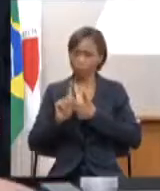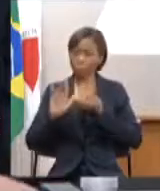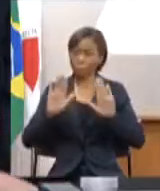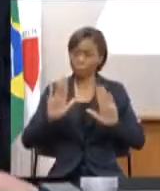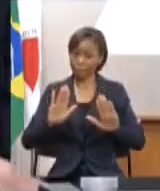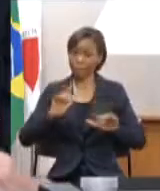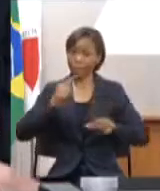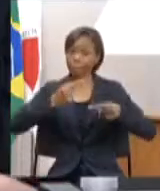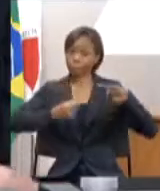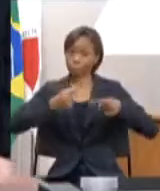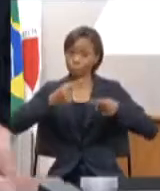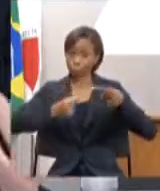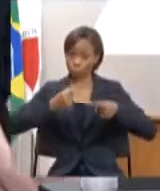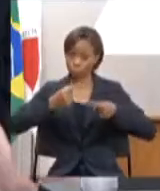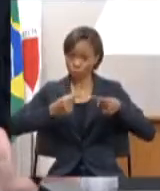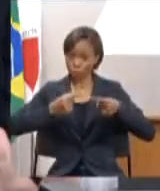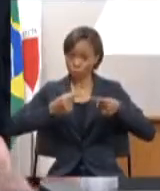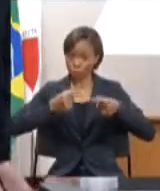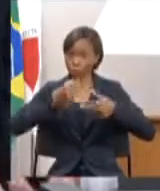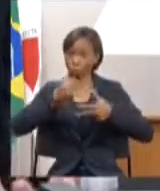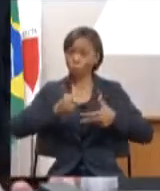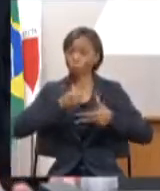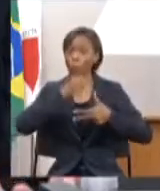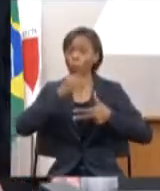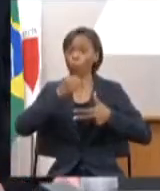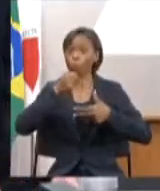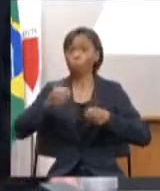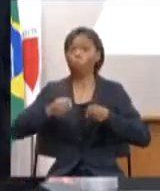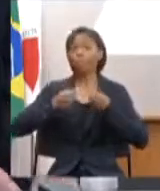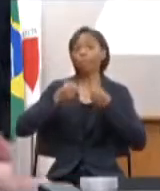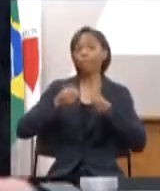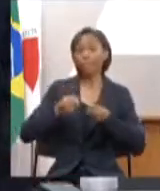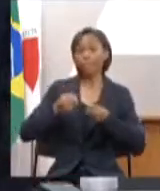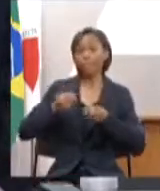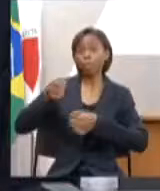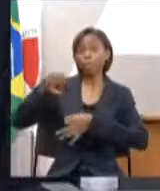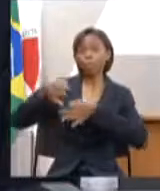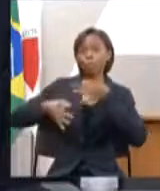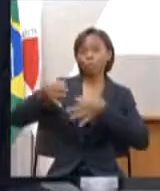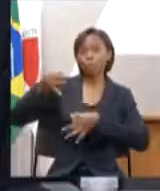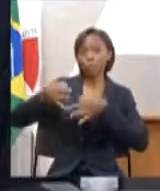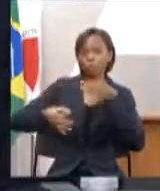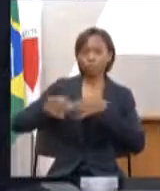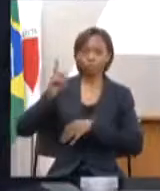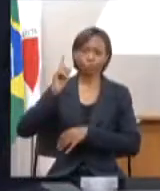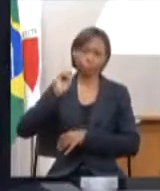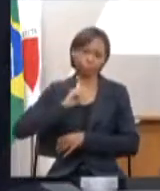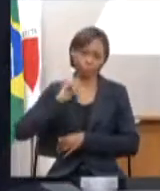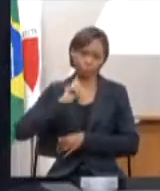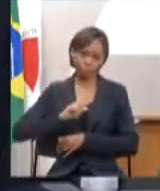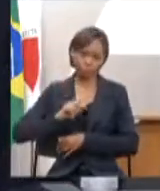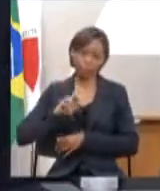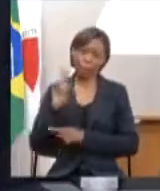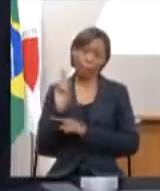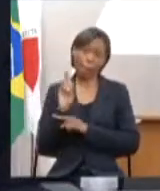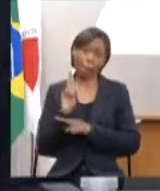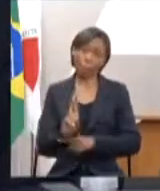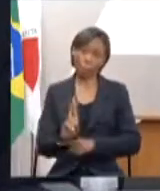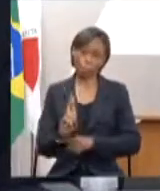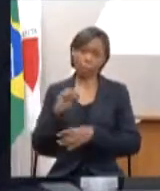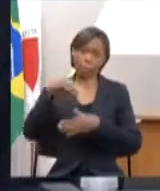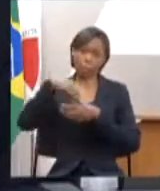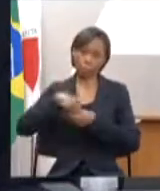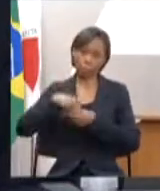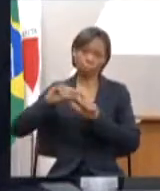poderes públicos de Minas jurídicos que estão representados nesta ação